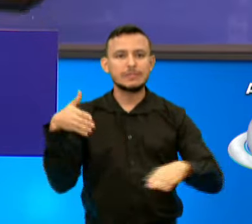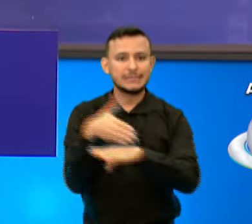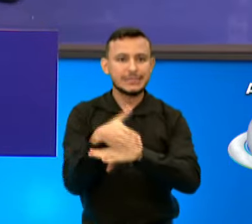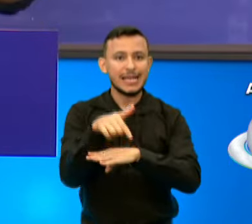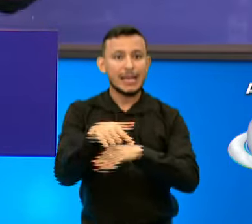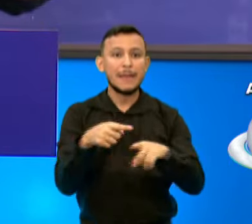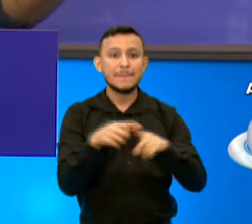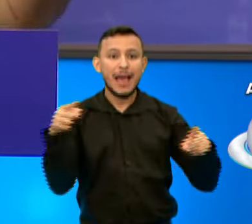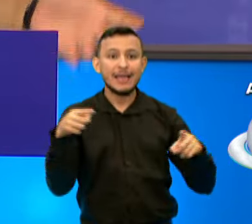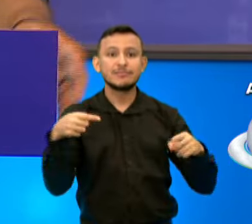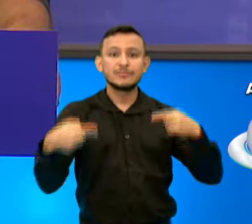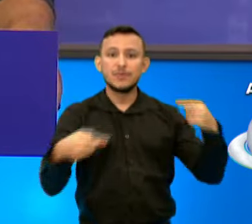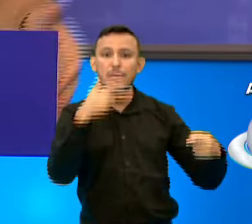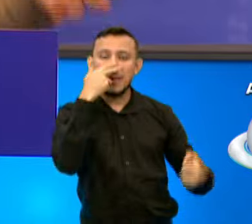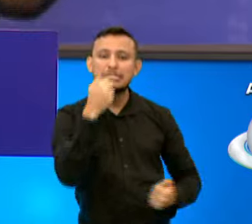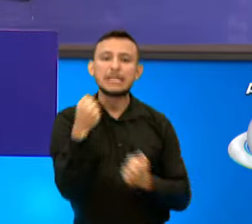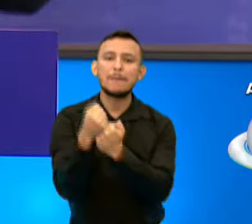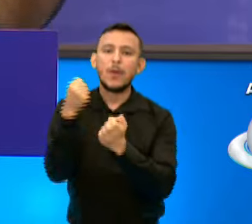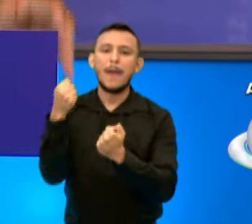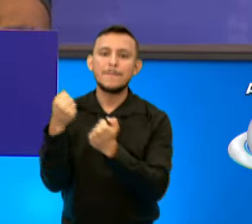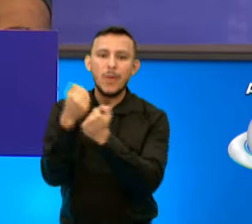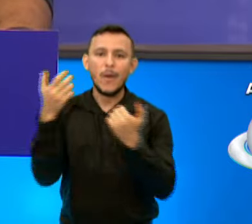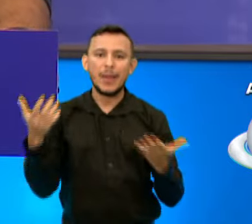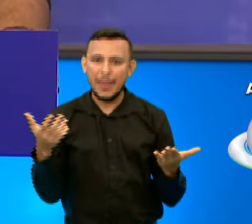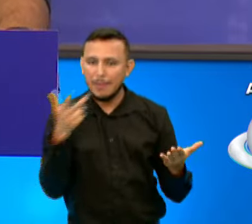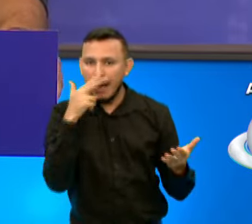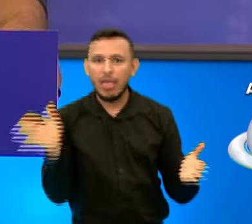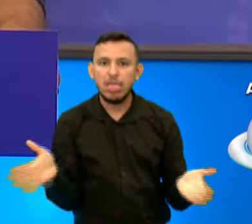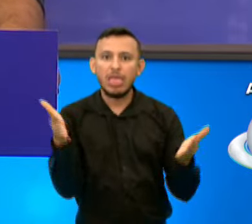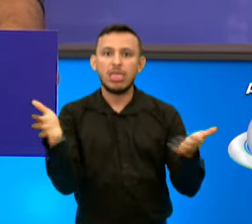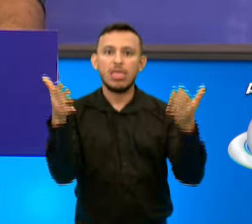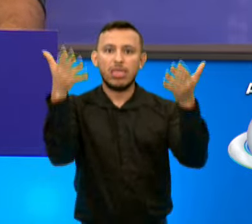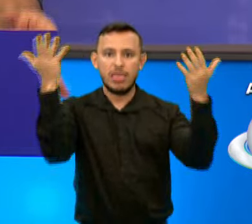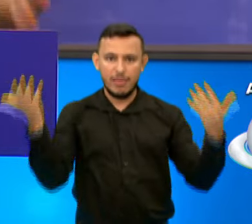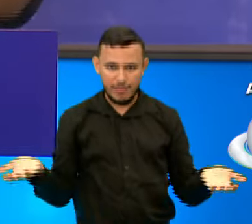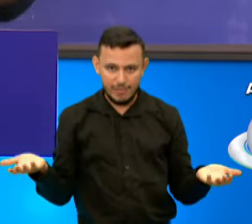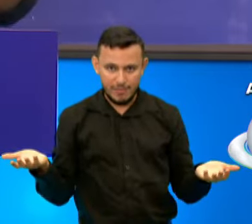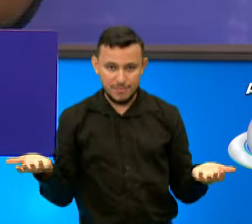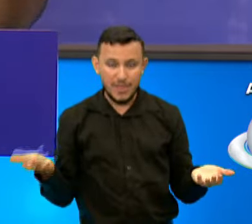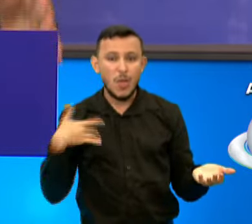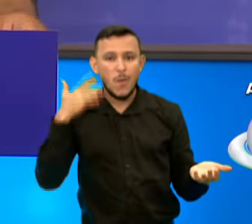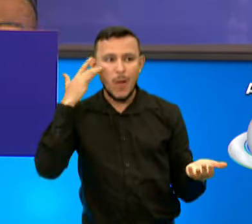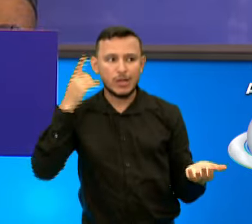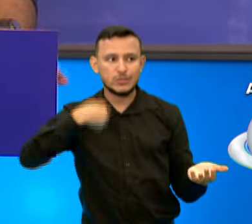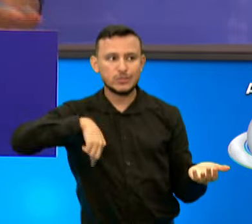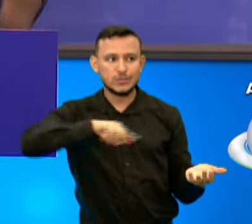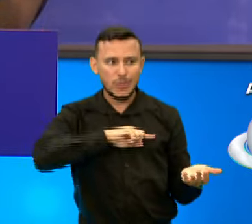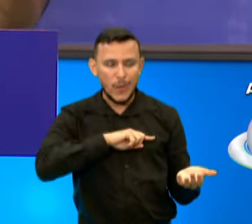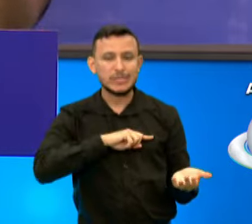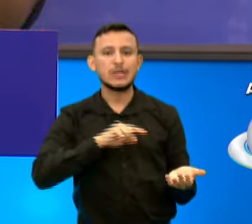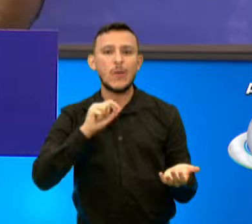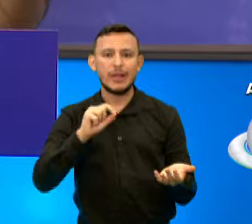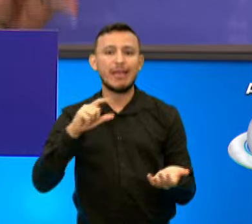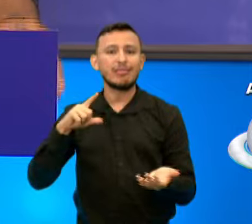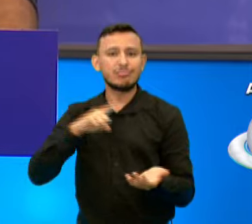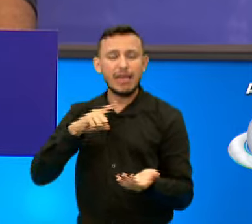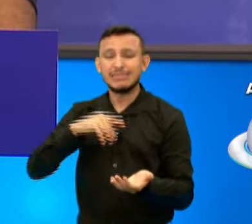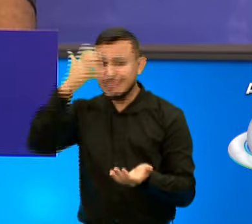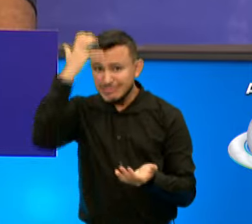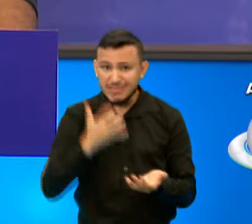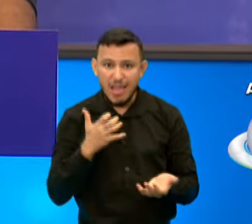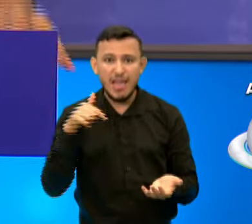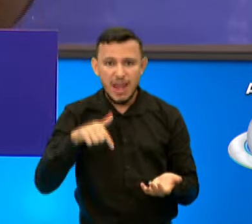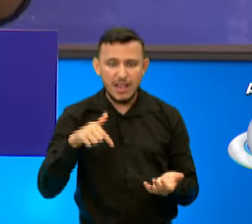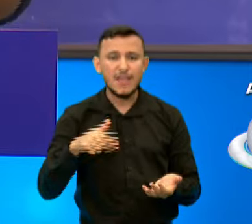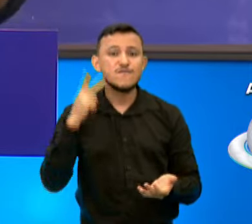parte do debate, mas veio para o debate para ficar fazendo tabelinha e levantando a bola um do outro para cortar. Eu acho que nós temos aqui uma posição muito séria para